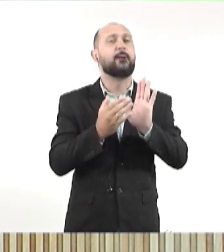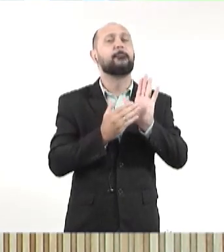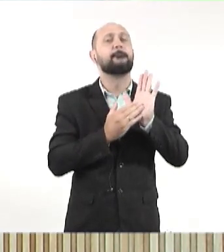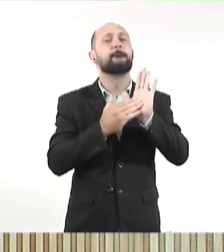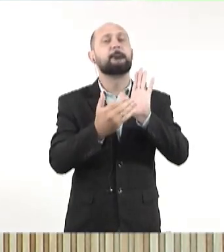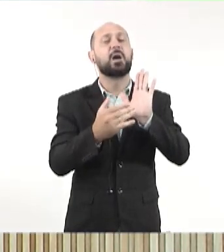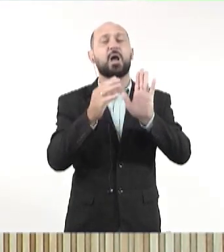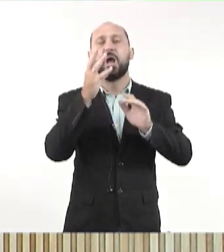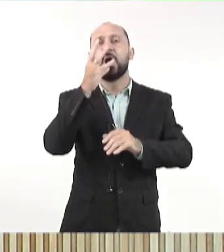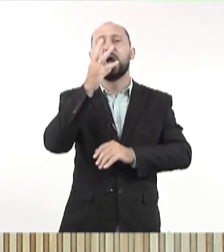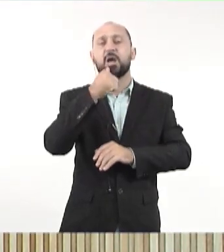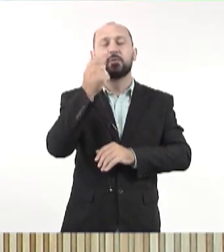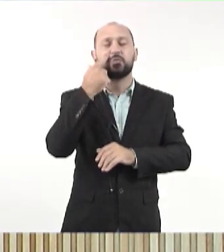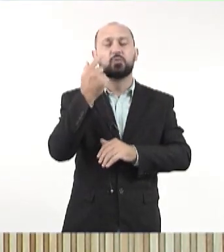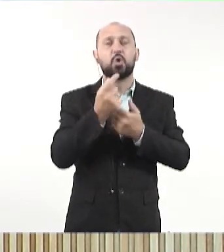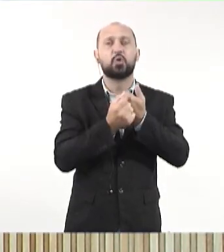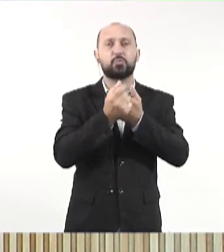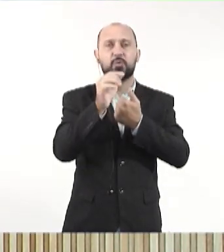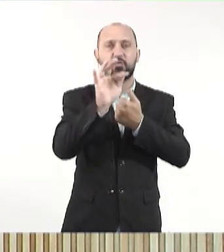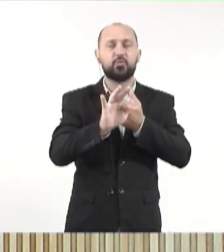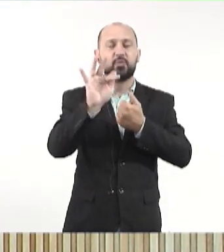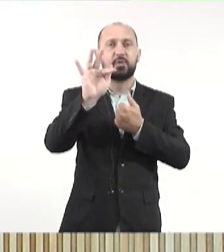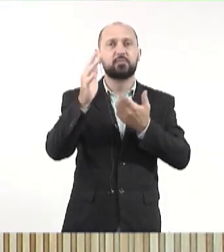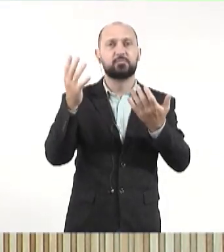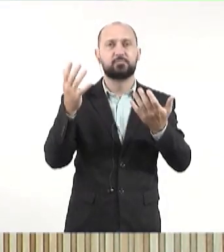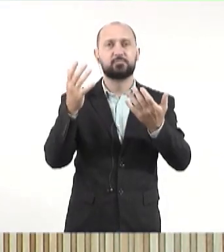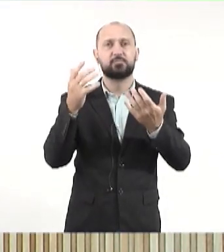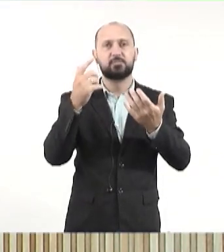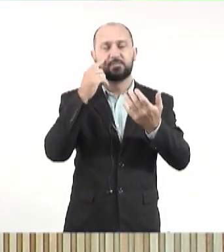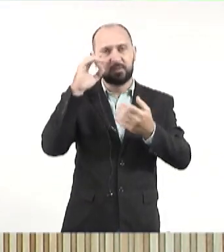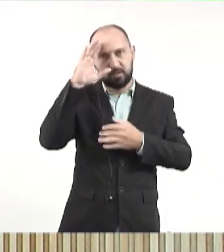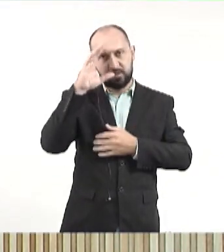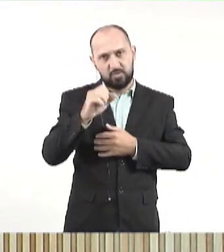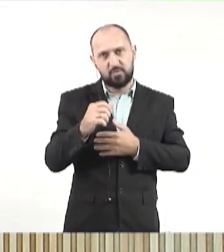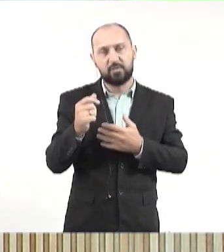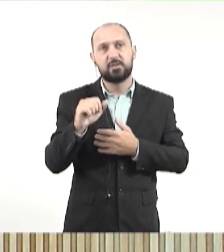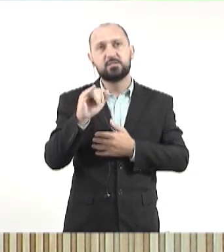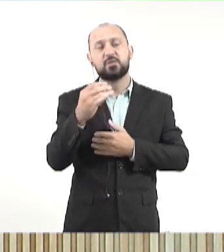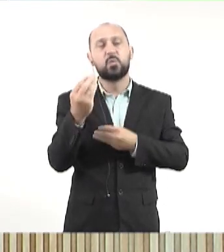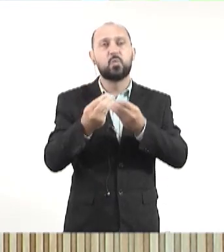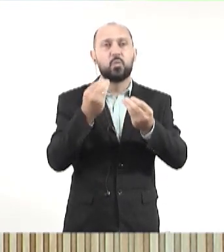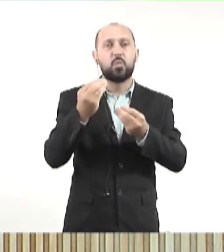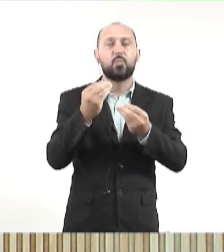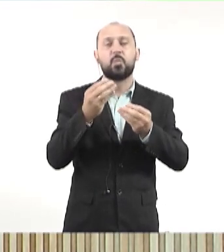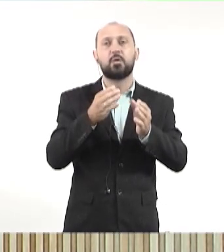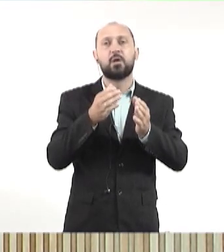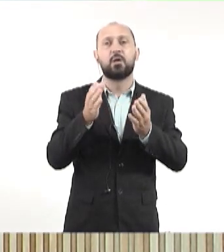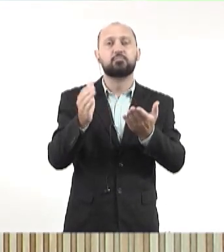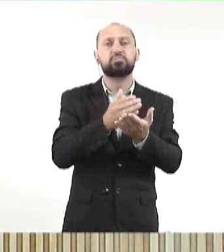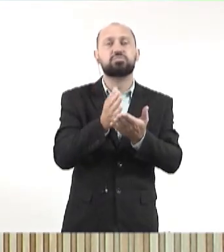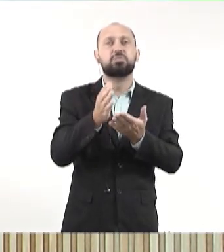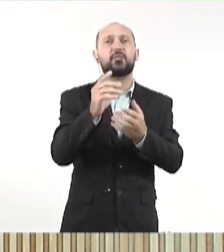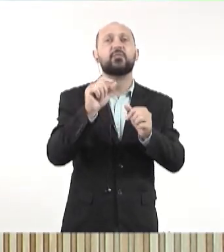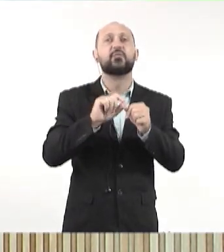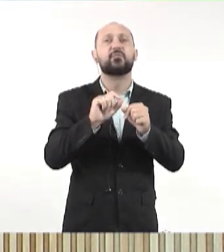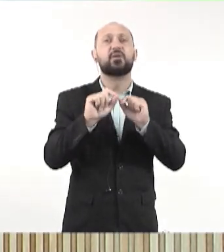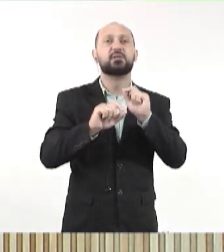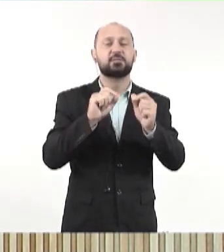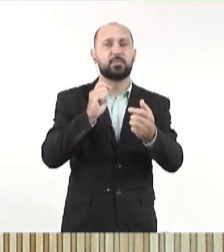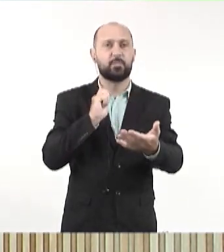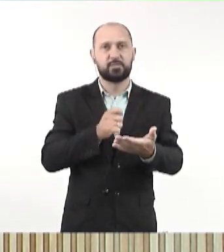dessa demora do Tribunal de Contas da União em decidir sobre qual é o caminho para